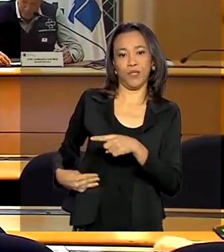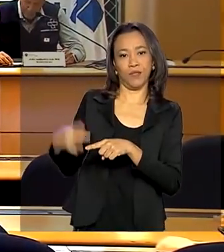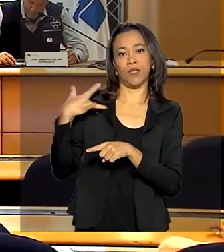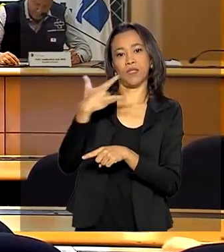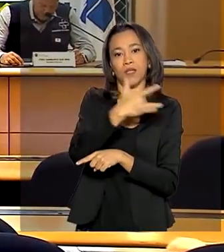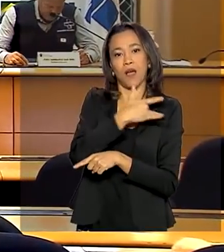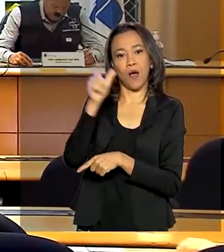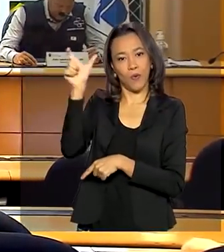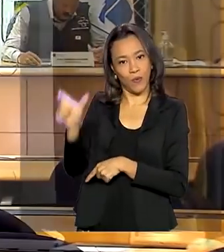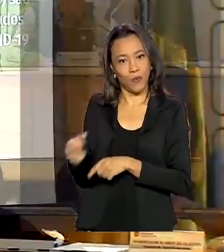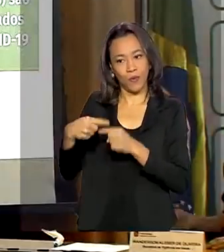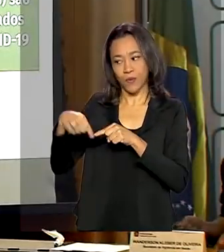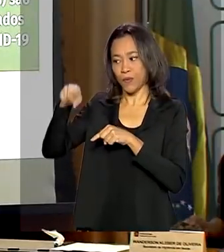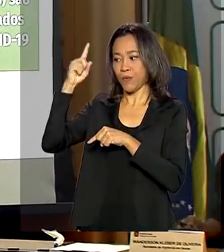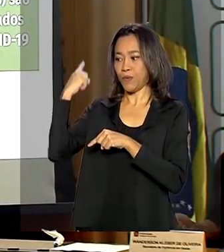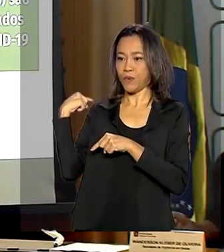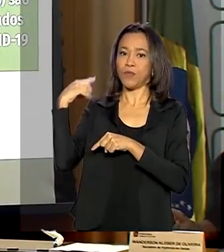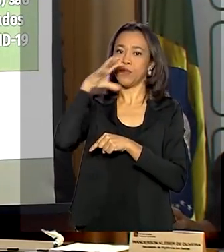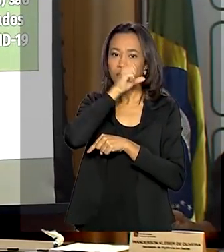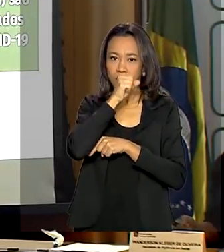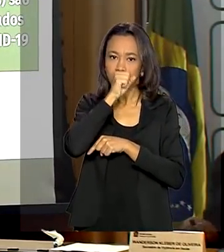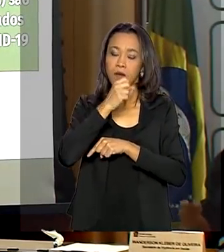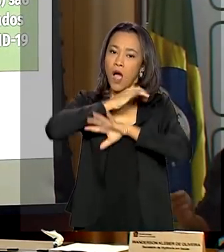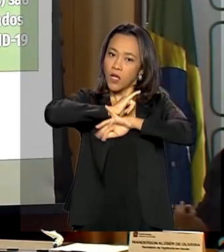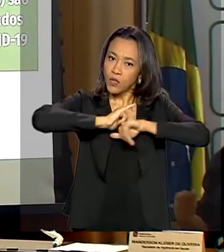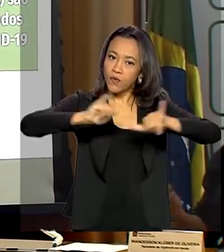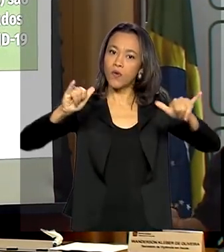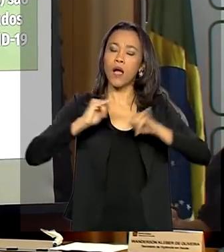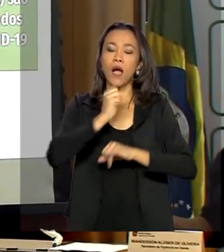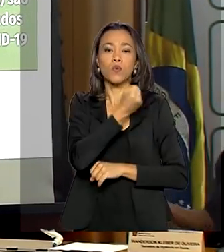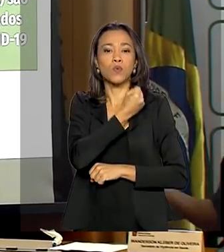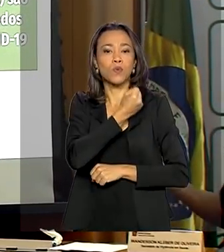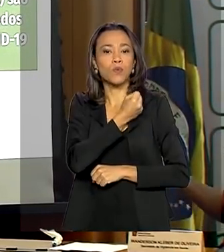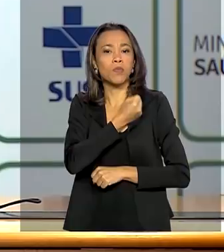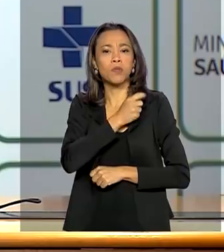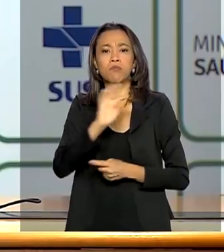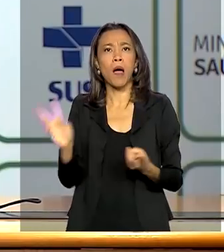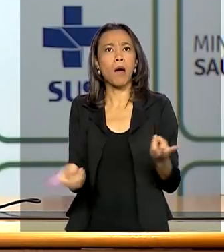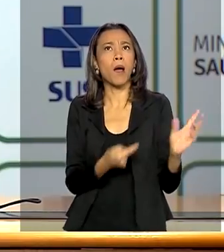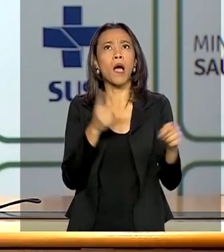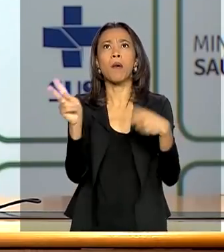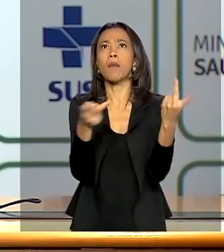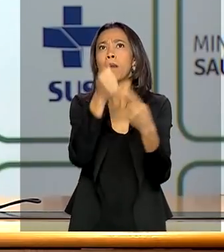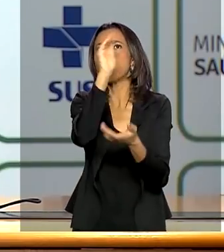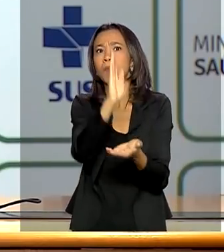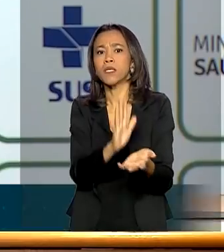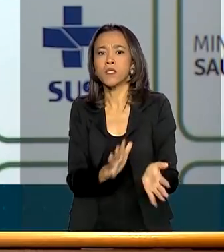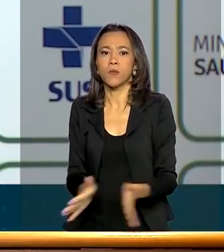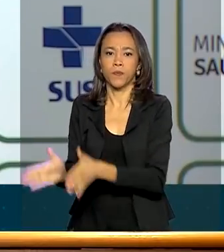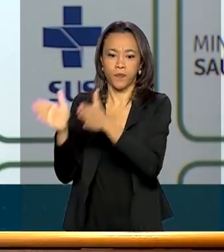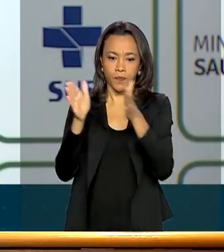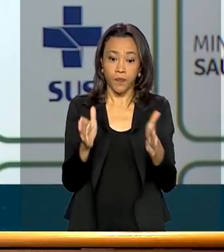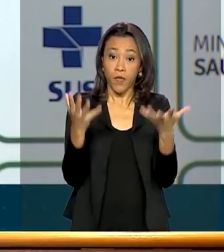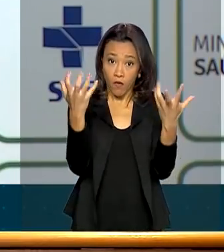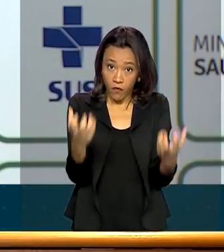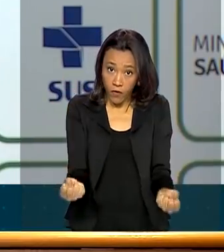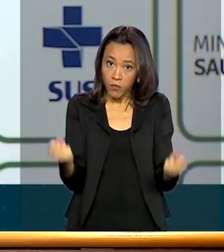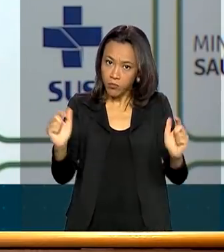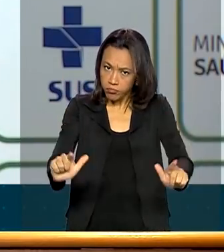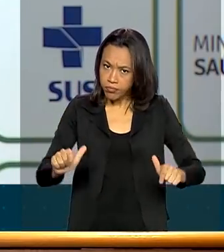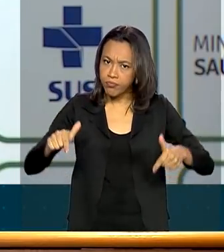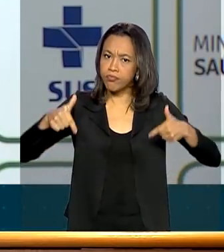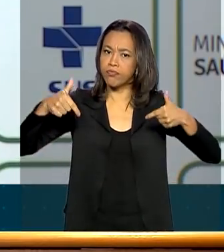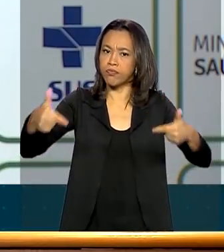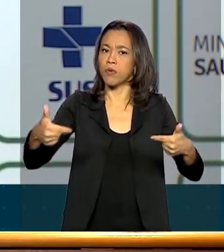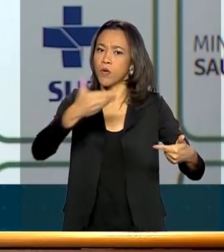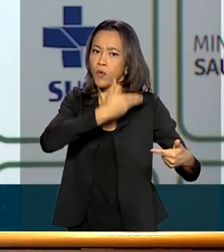no último fim de semana ao divulgar o balanço dos números da doença no Brasil. Nós vamos andar com as três pernas. Onde a